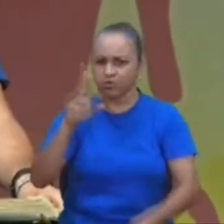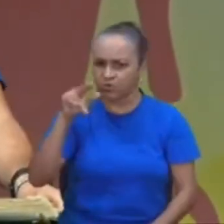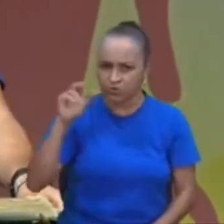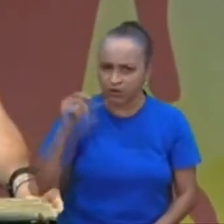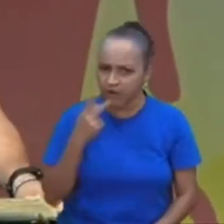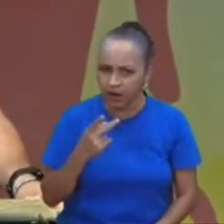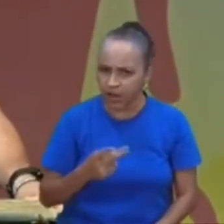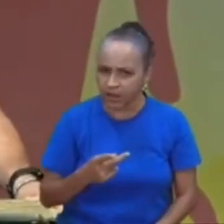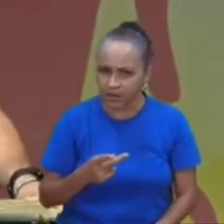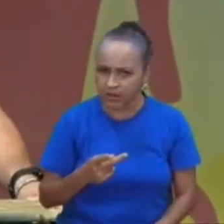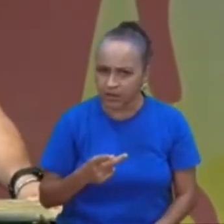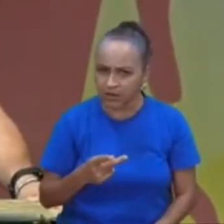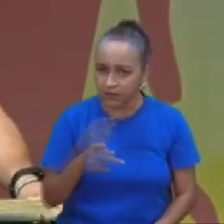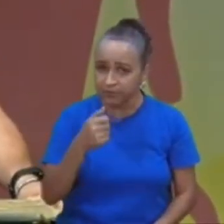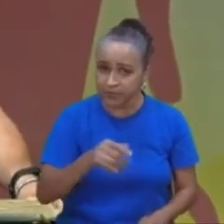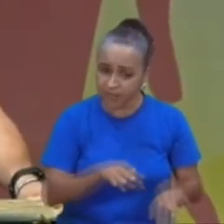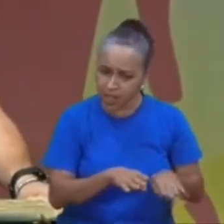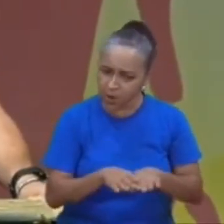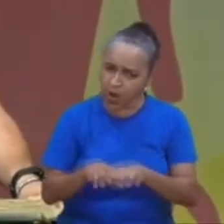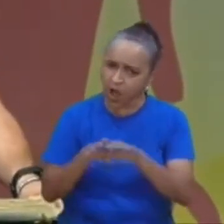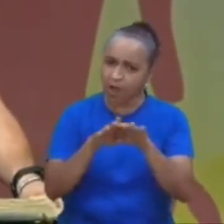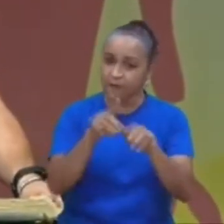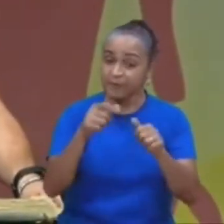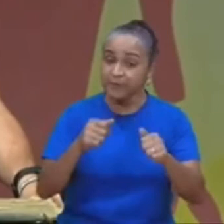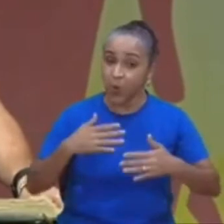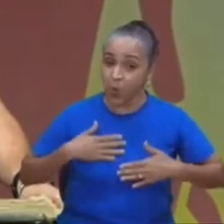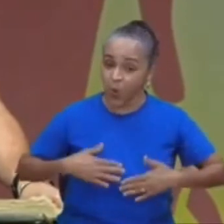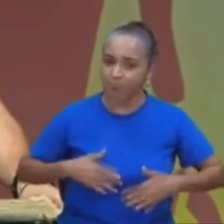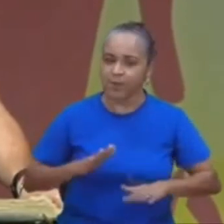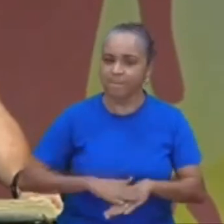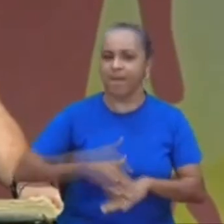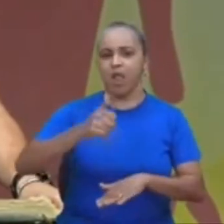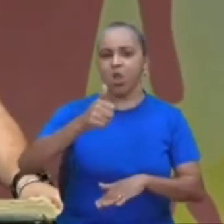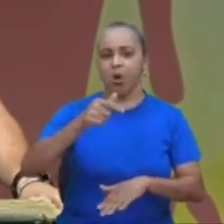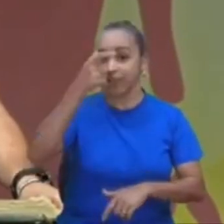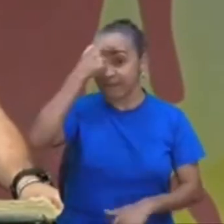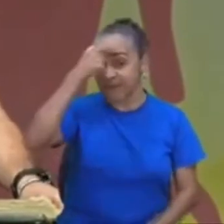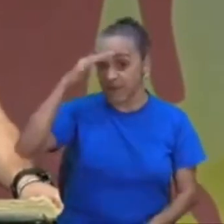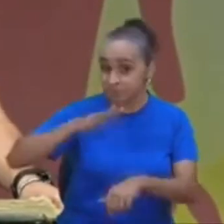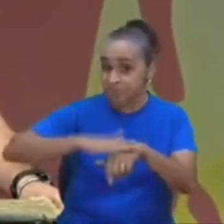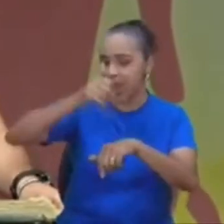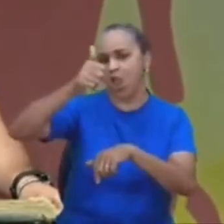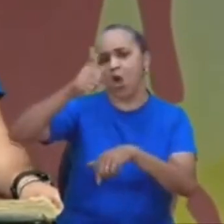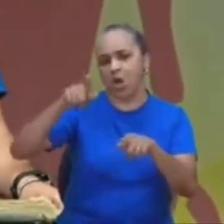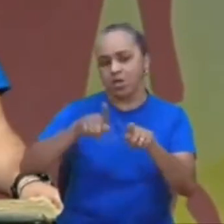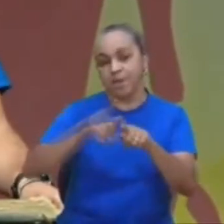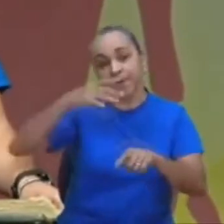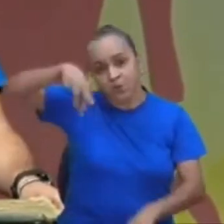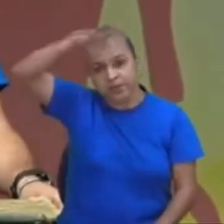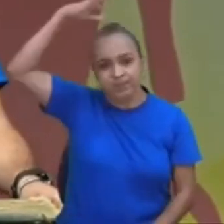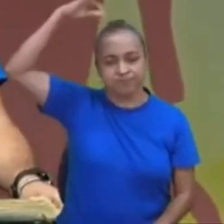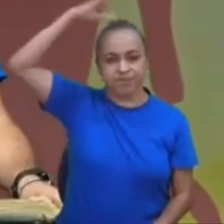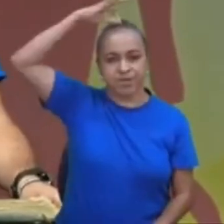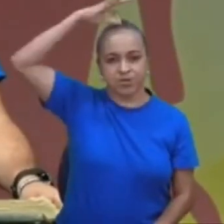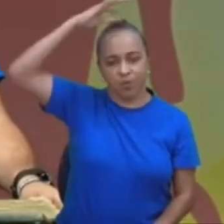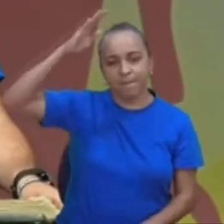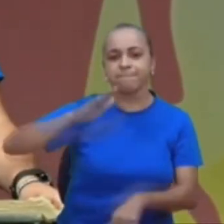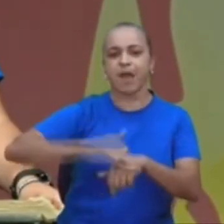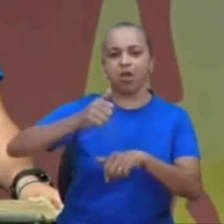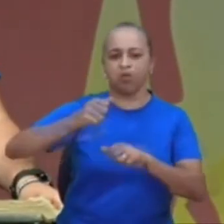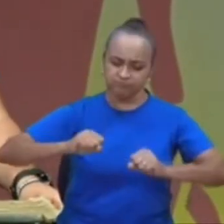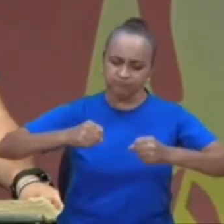então, busque ter um corpo melhor, busque ter uma mente melhor, e busque ter o espírito melhor,